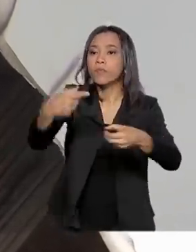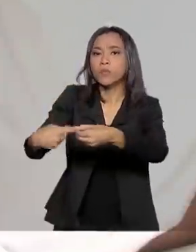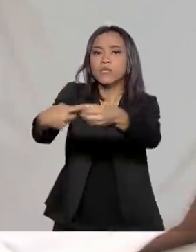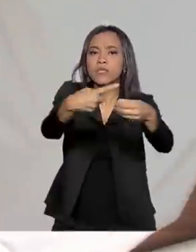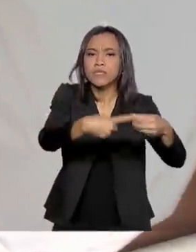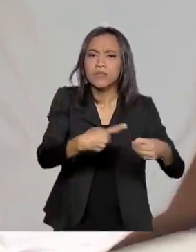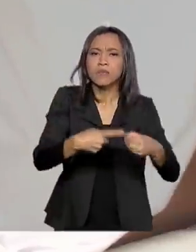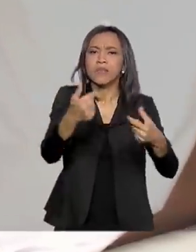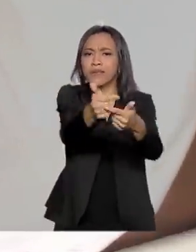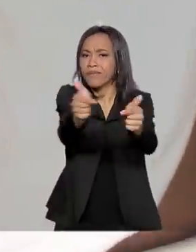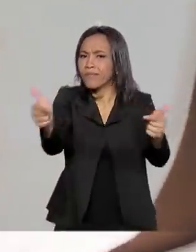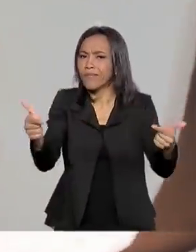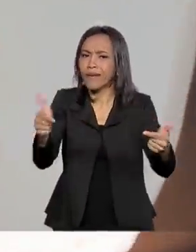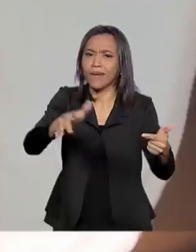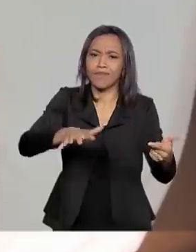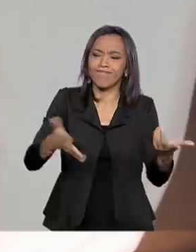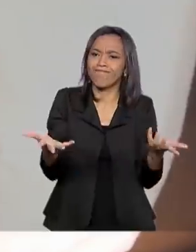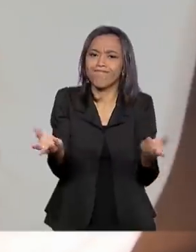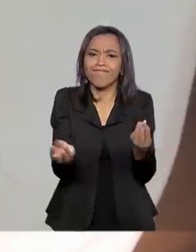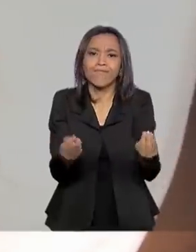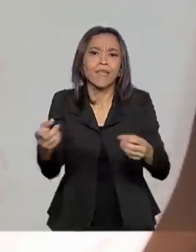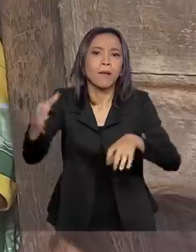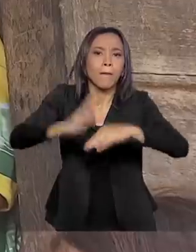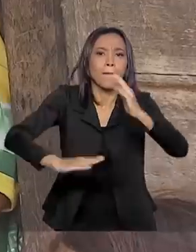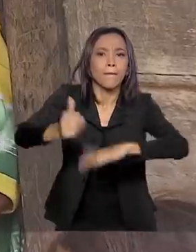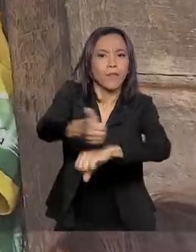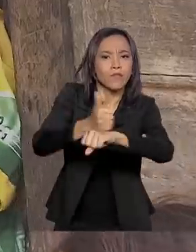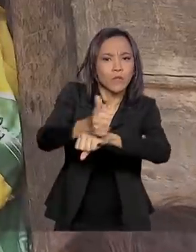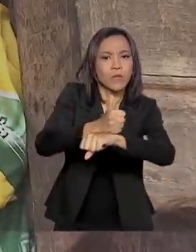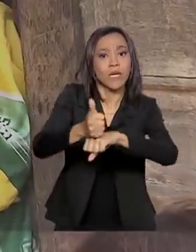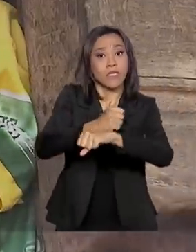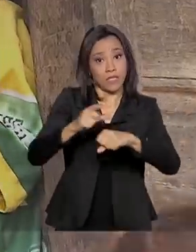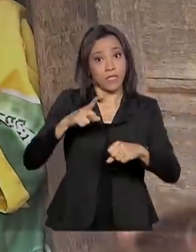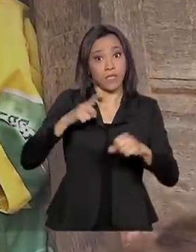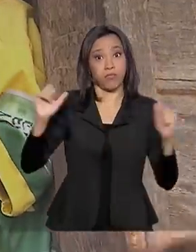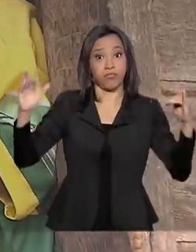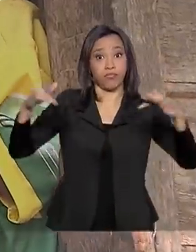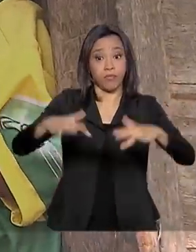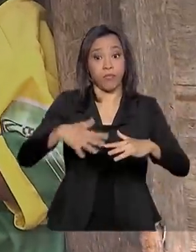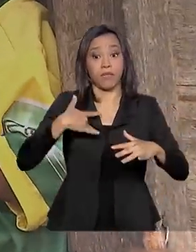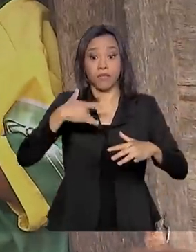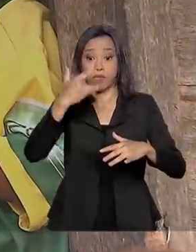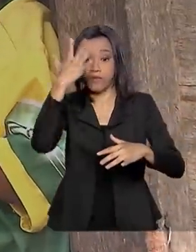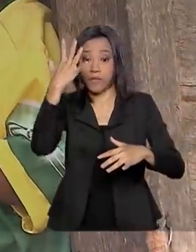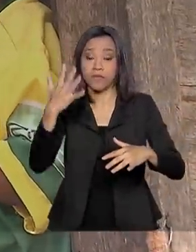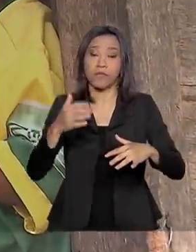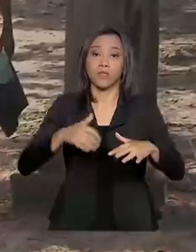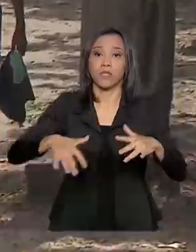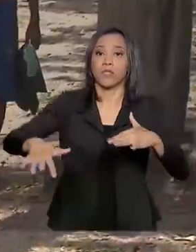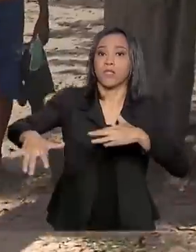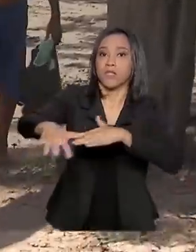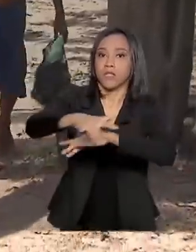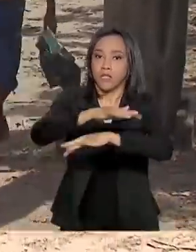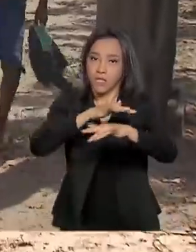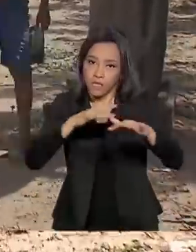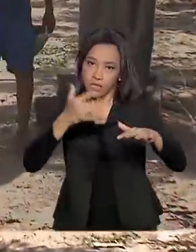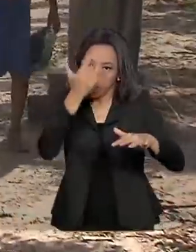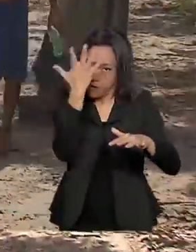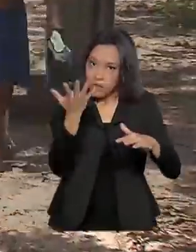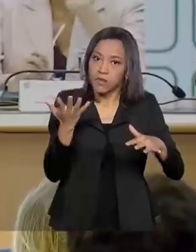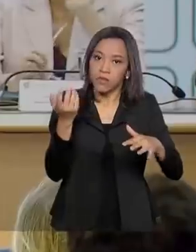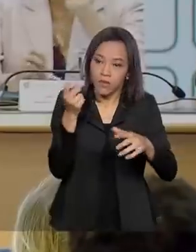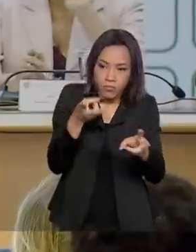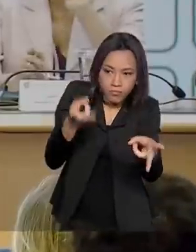e que possuem maior concentração de pessoas, facilitando a circulação do novo coronavírus. Segundo o Ministério da